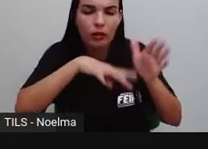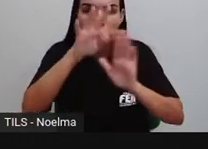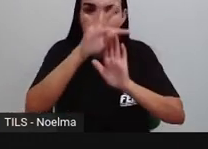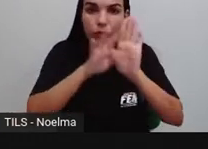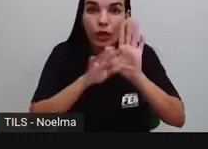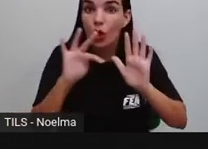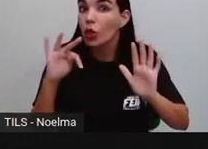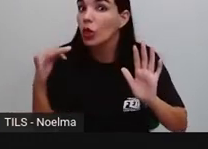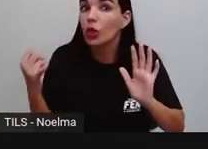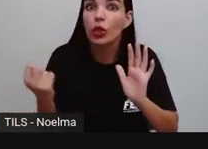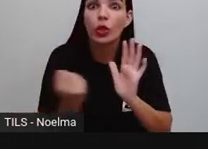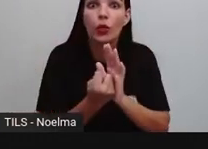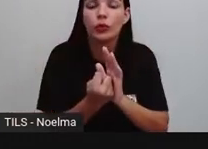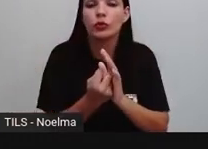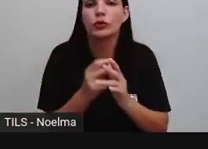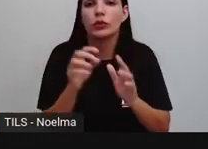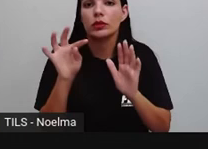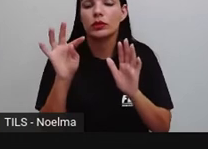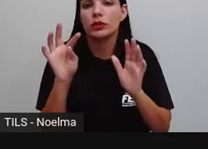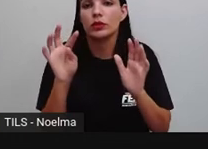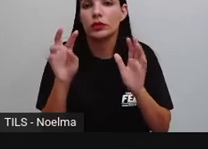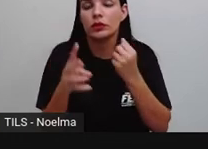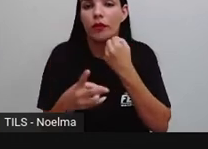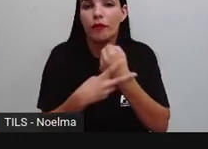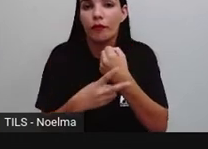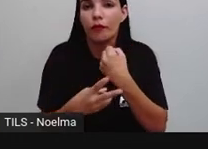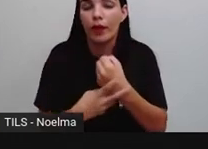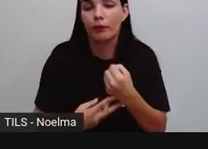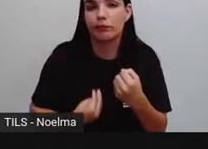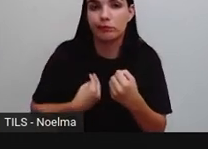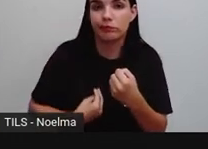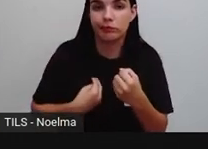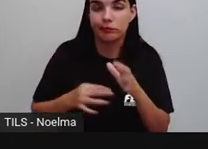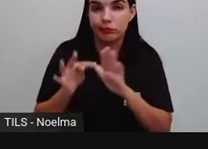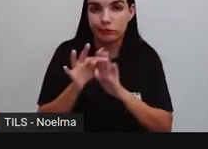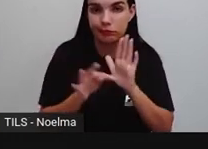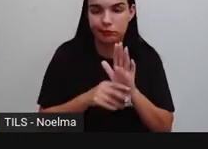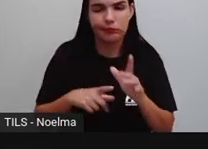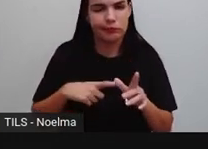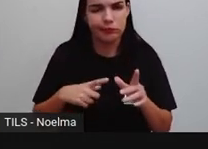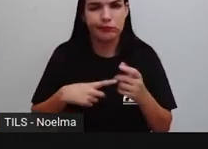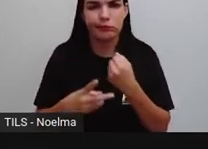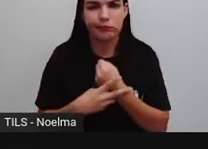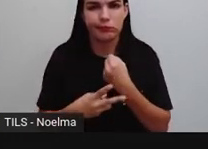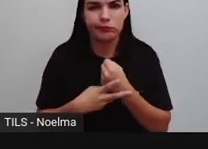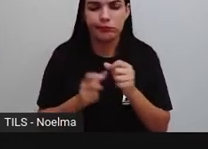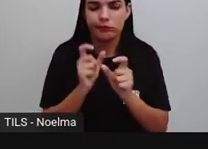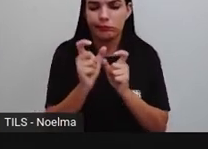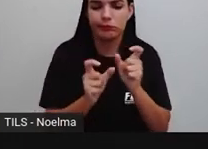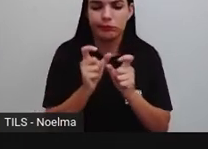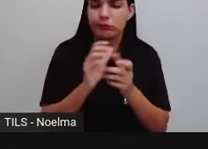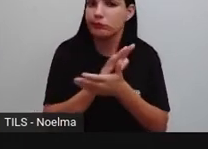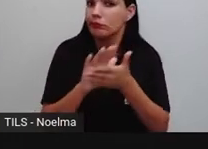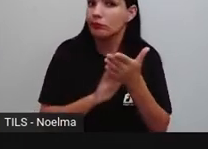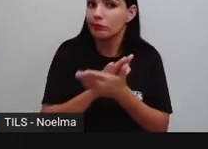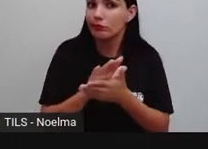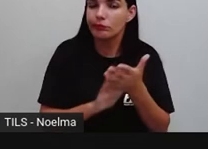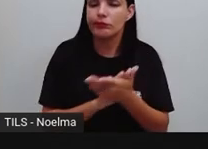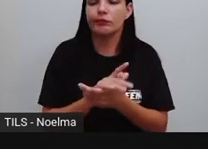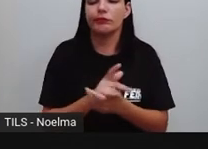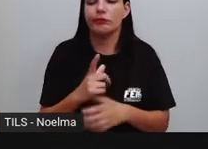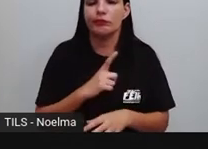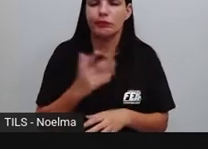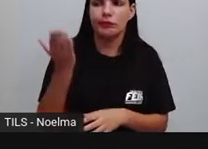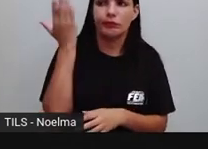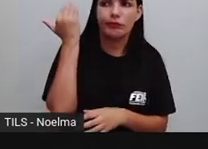os verbos que estão presentes aí no texto. Verbos que estão no infinitivo, verbos que estão no passado,